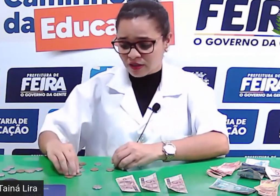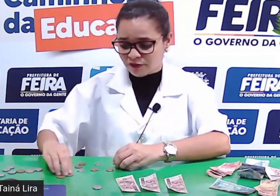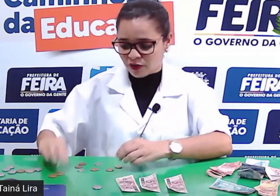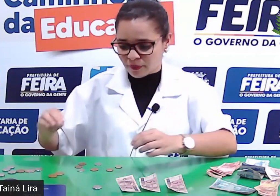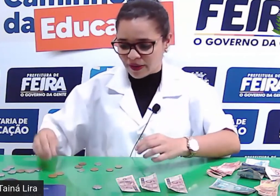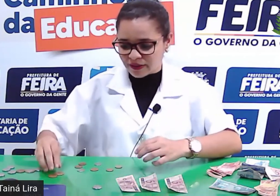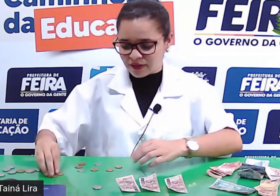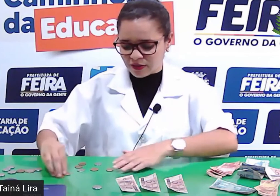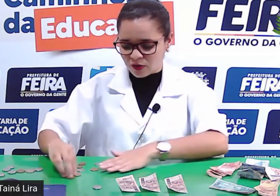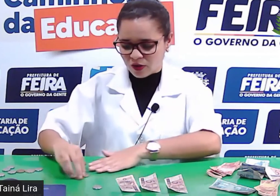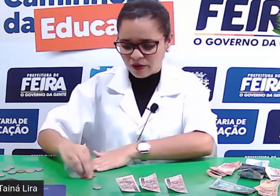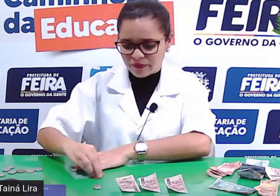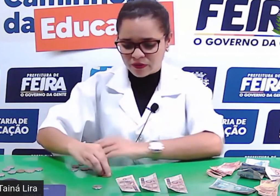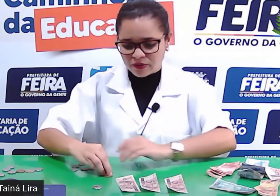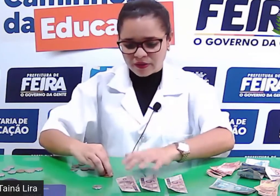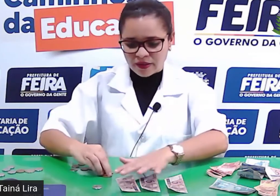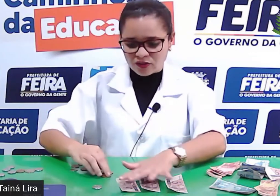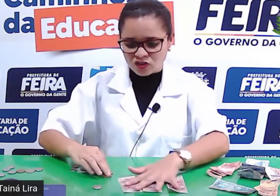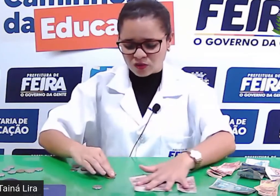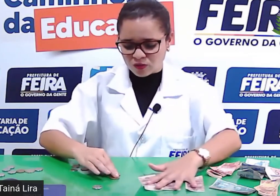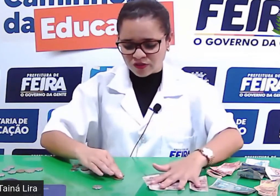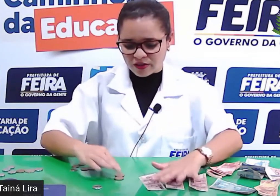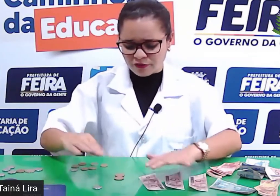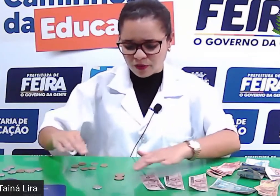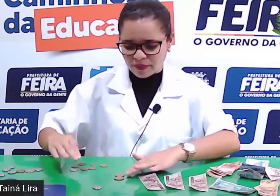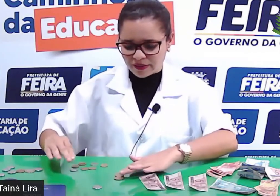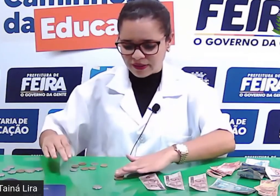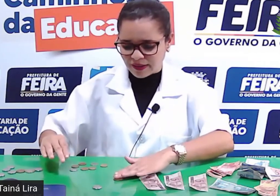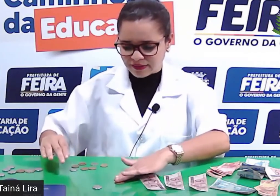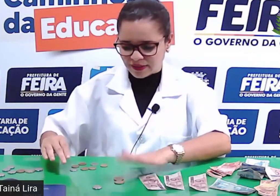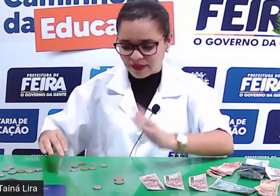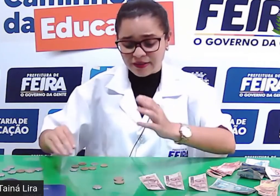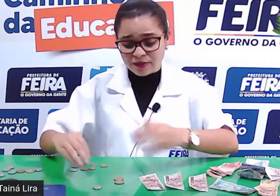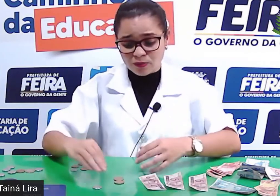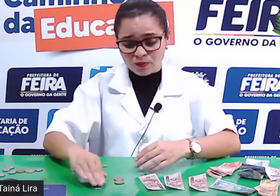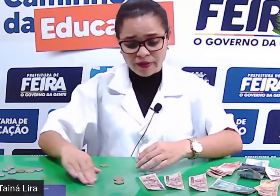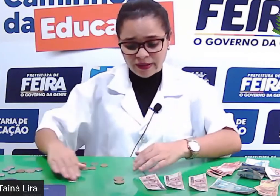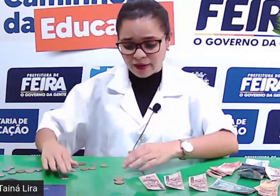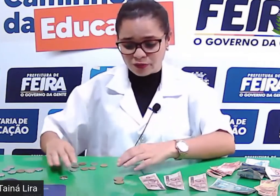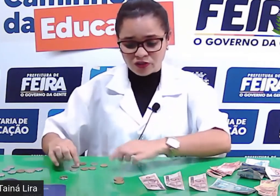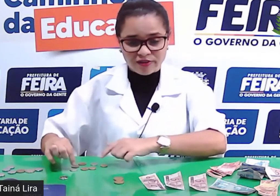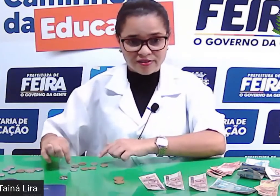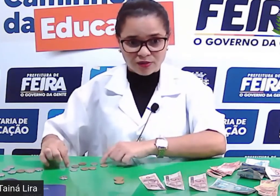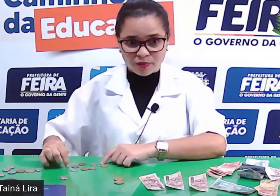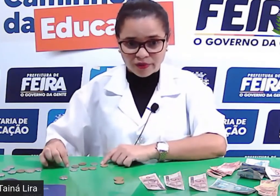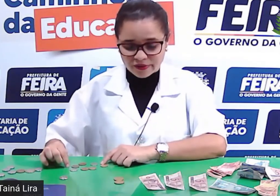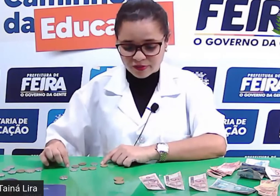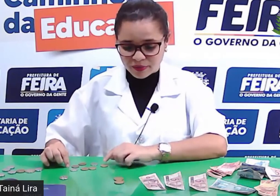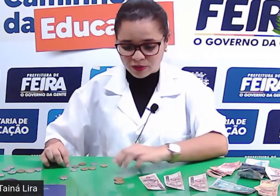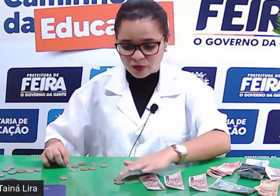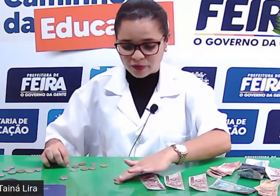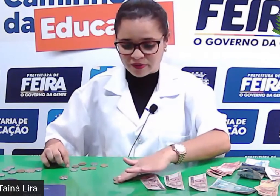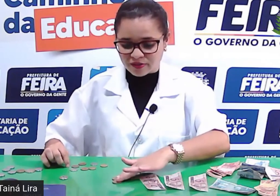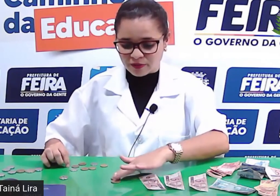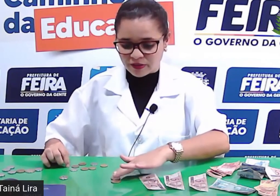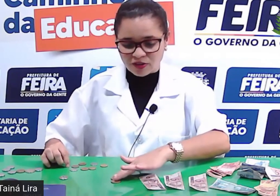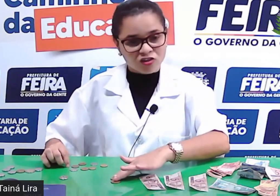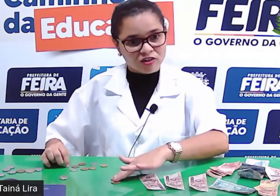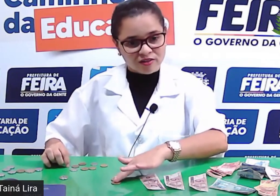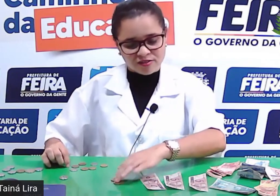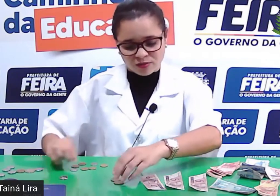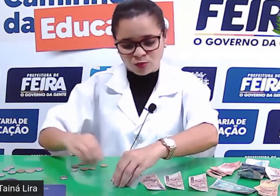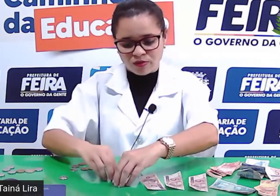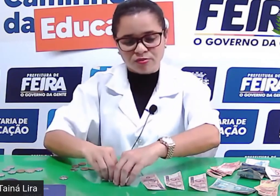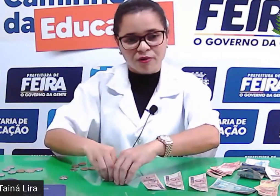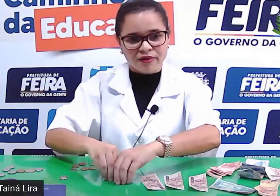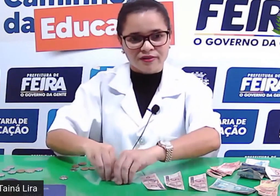e formar aqui, ó, a gente consegue formar aqui até 1 real utilizando moedas menores, então aqui a